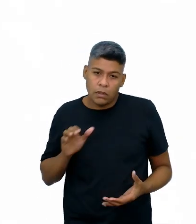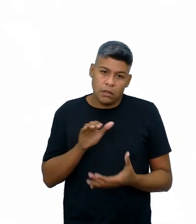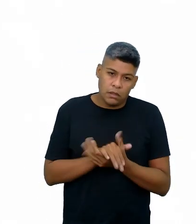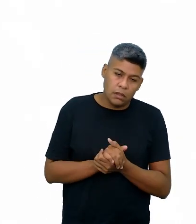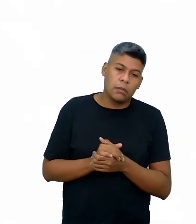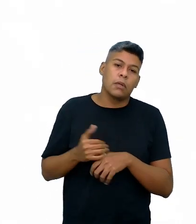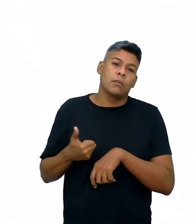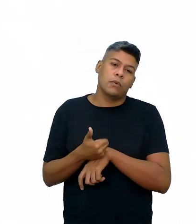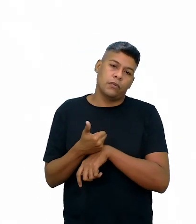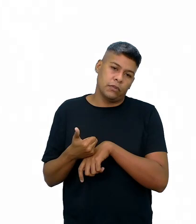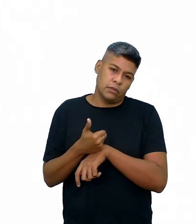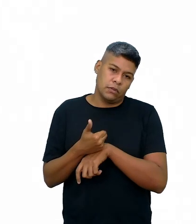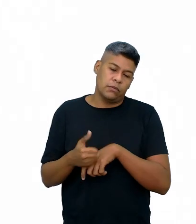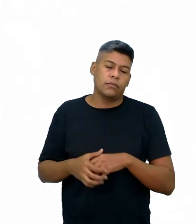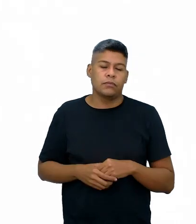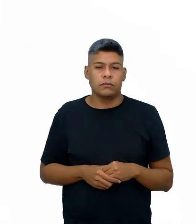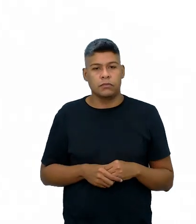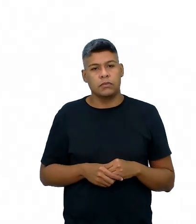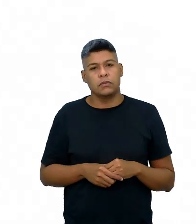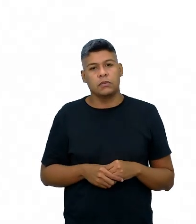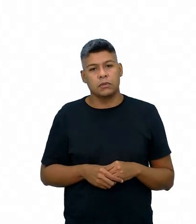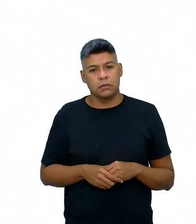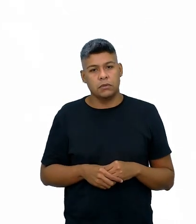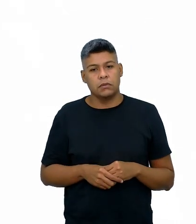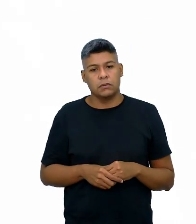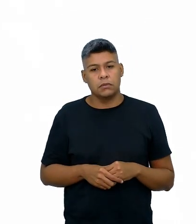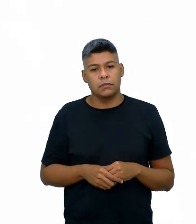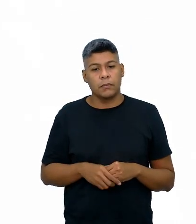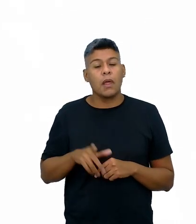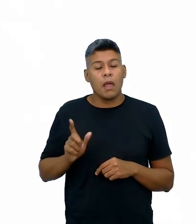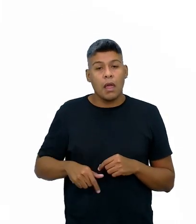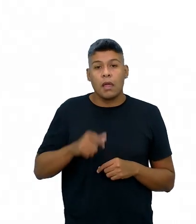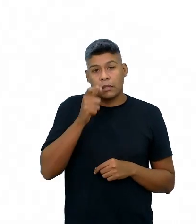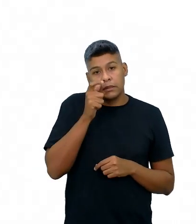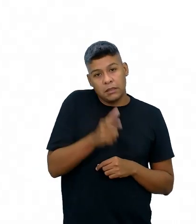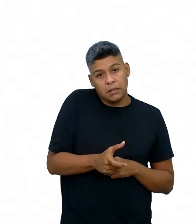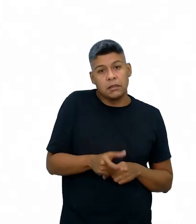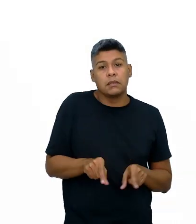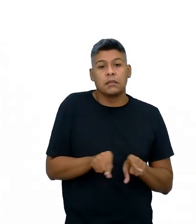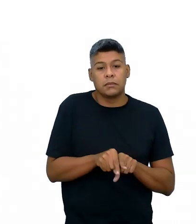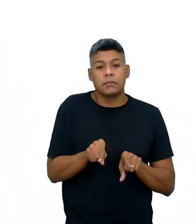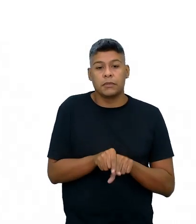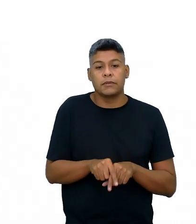profissão, né? Naquela época. Então, é bem interessante também.